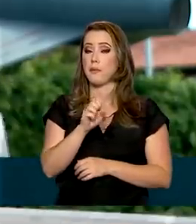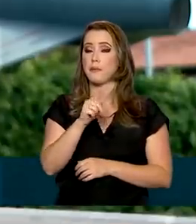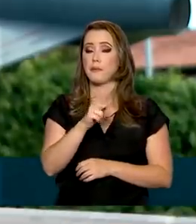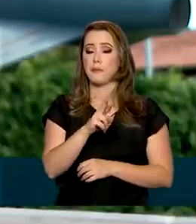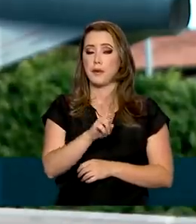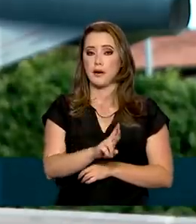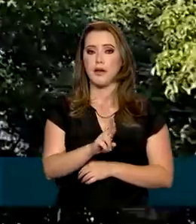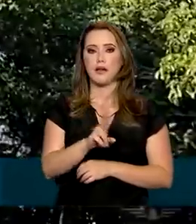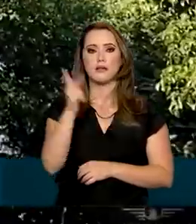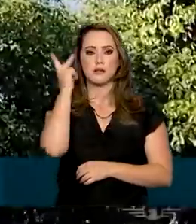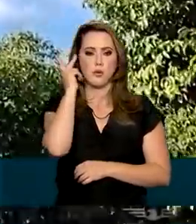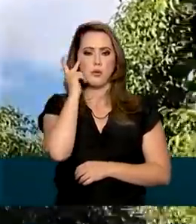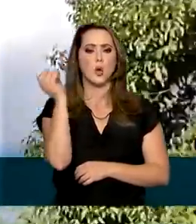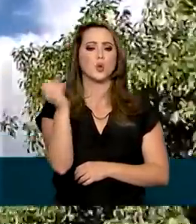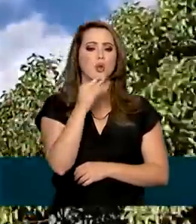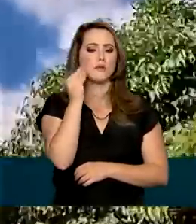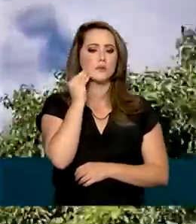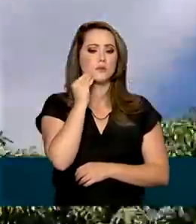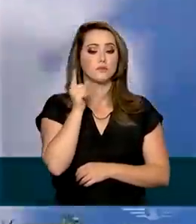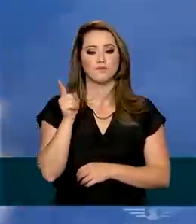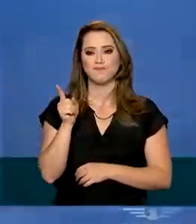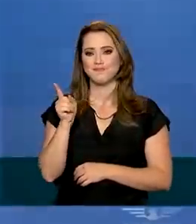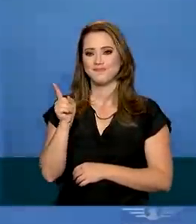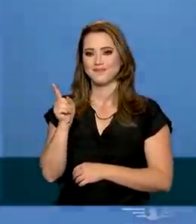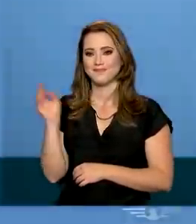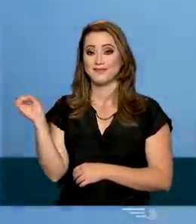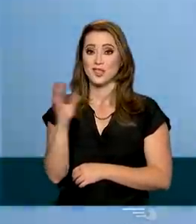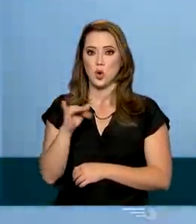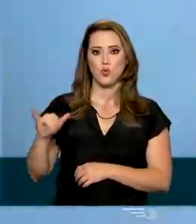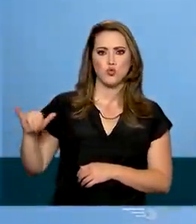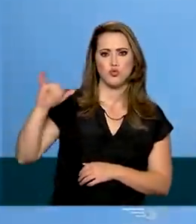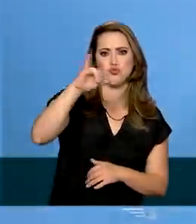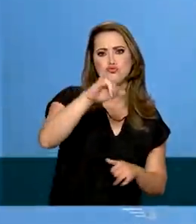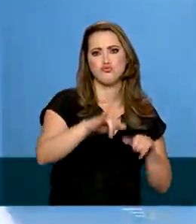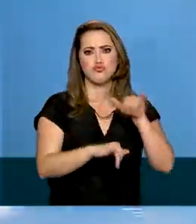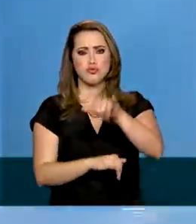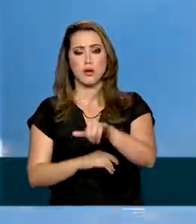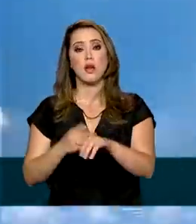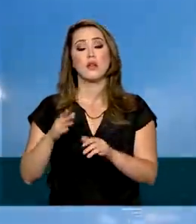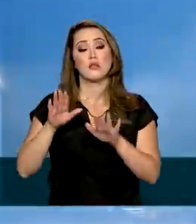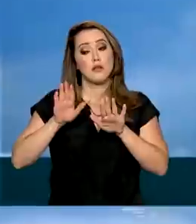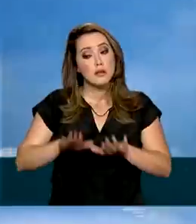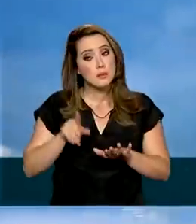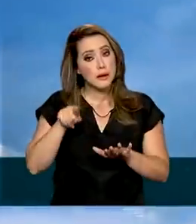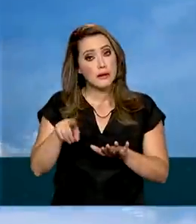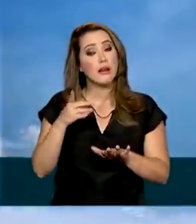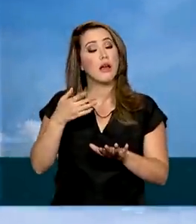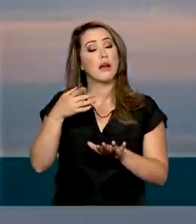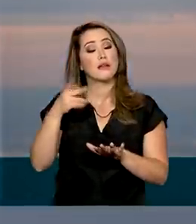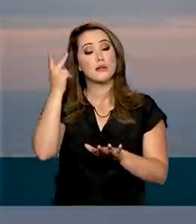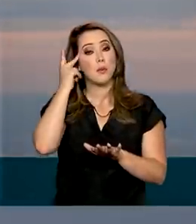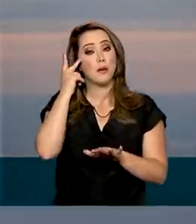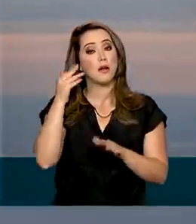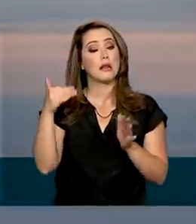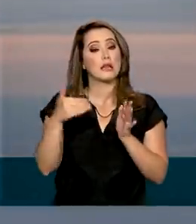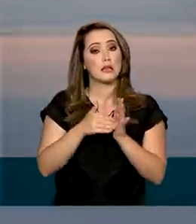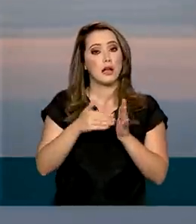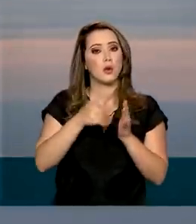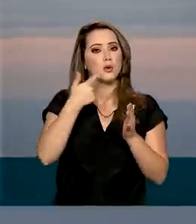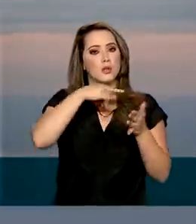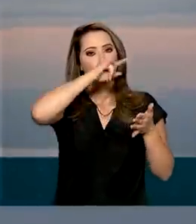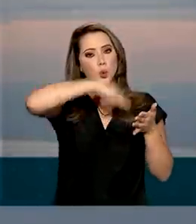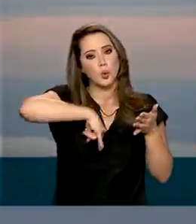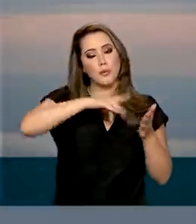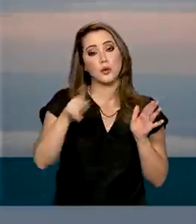entrarem em operação. Os novos aviões ficam em São Paulo até que obtenham o certificado do tipo militar, que é a